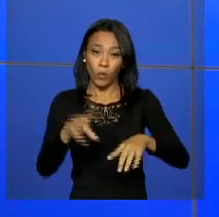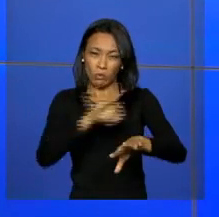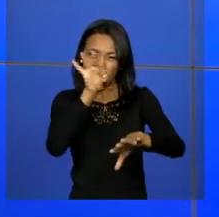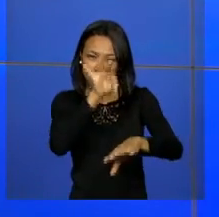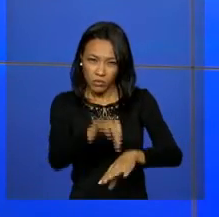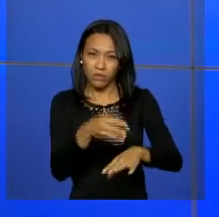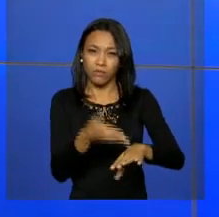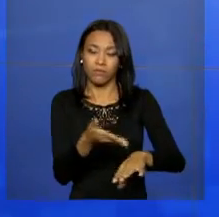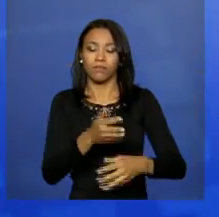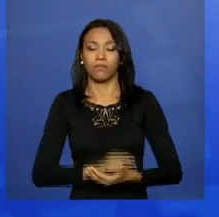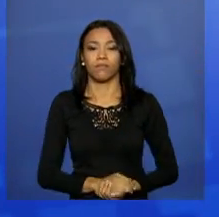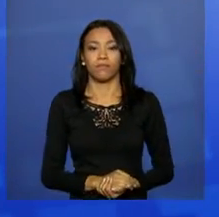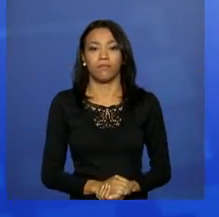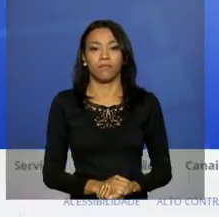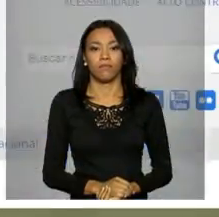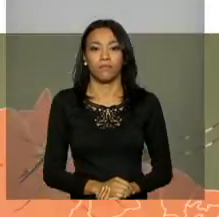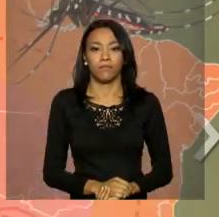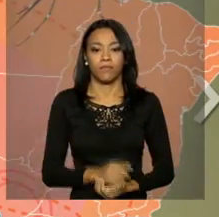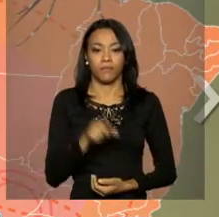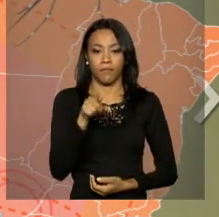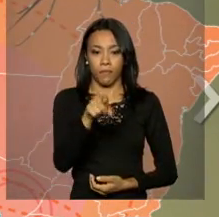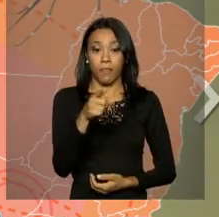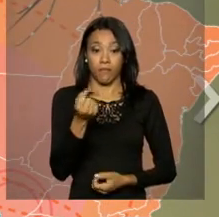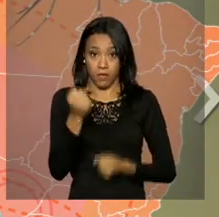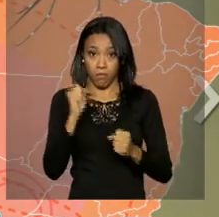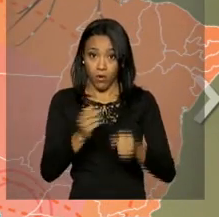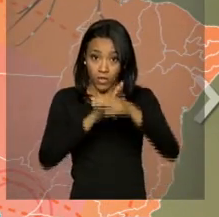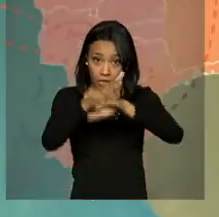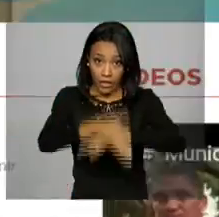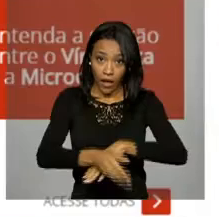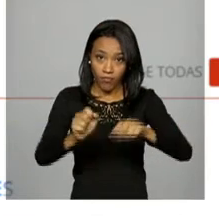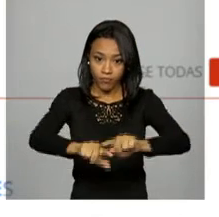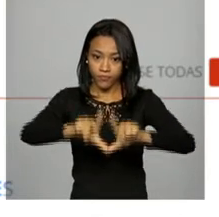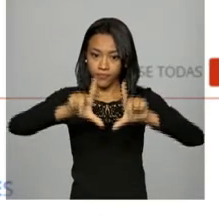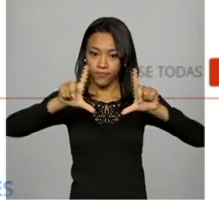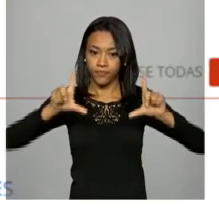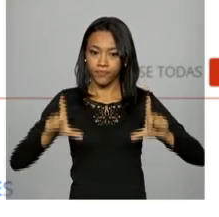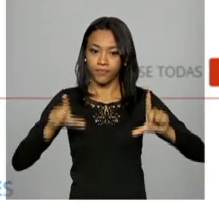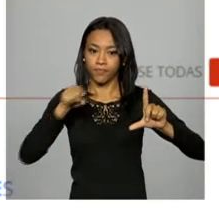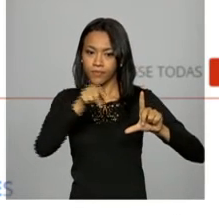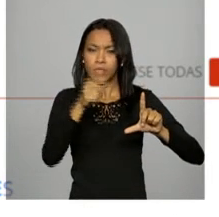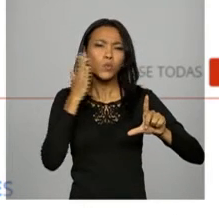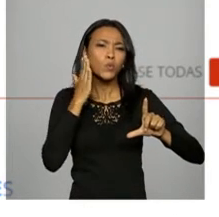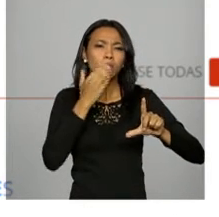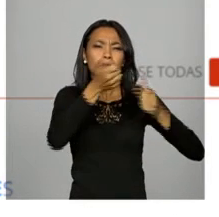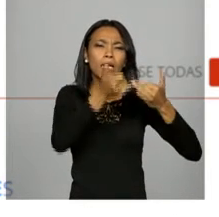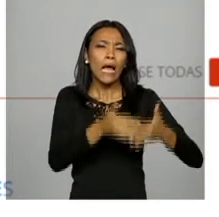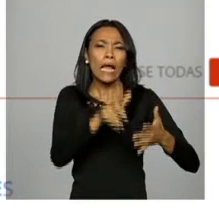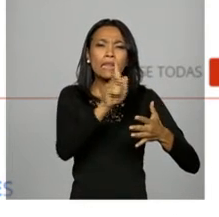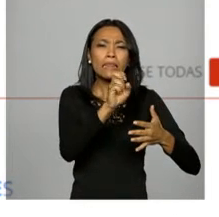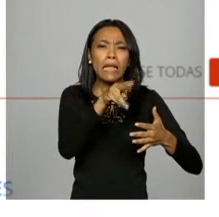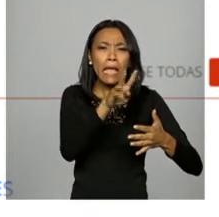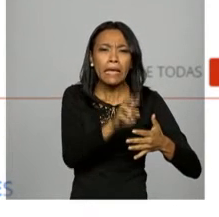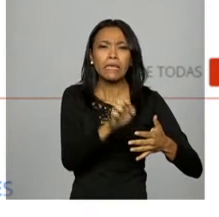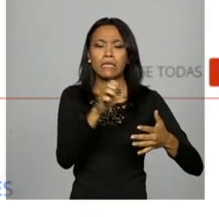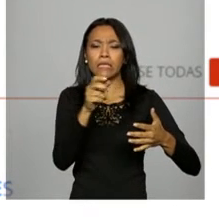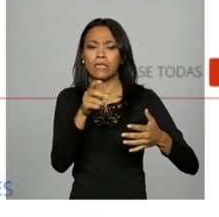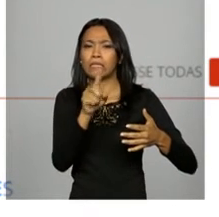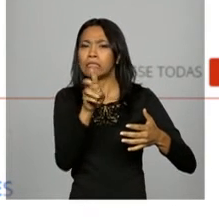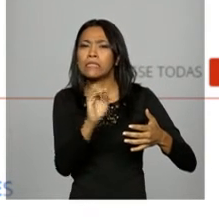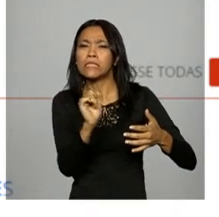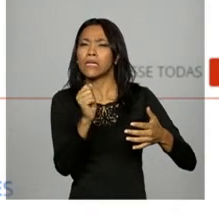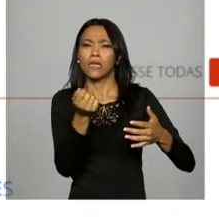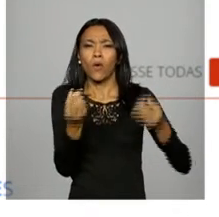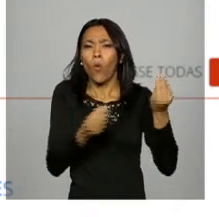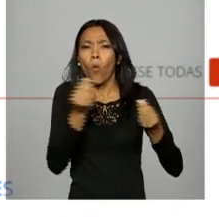zika vírus. A página traz informações sobre o que são essas doenças, os sintomas, os tratamentos